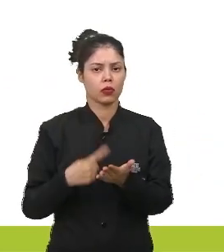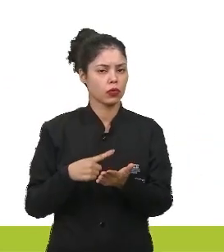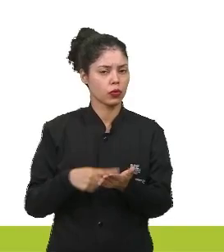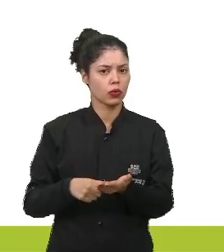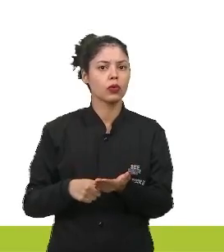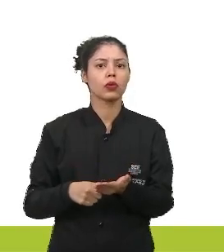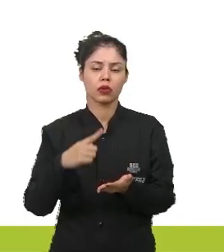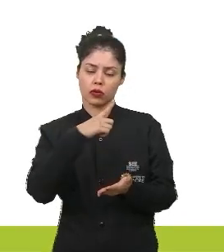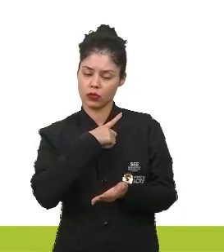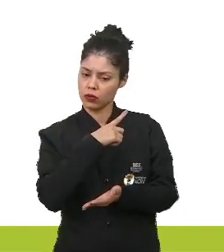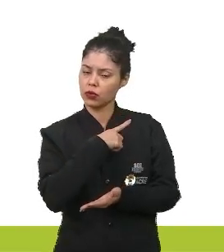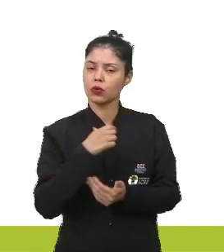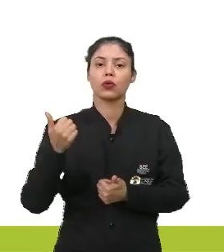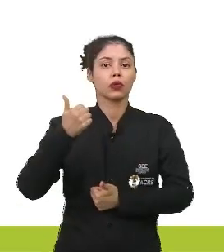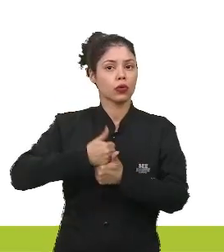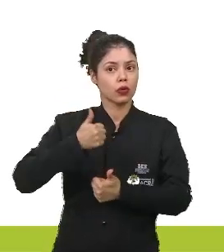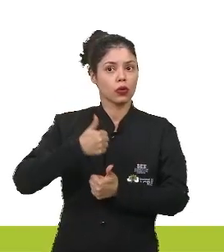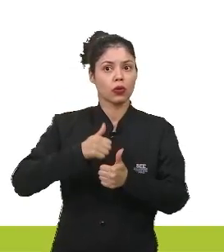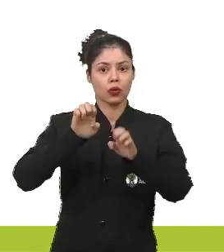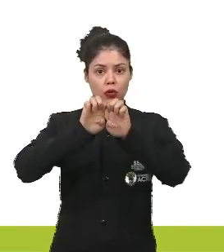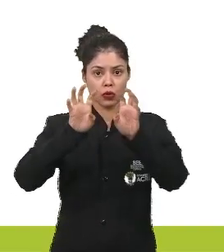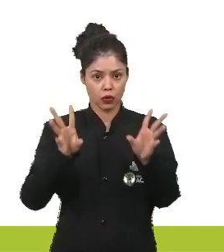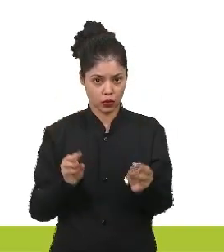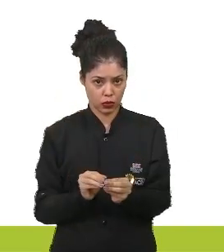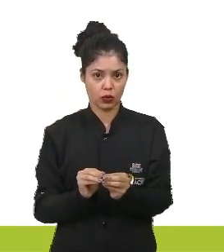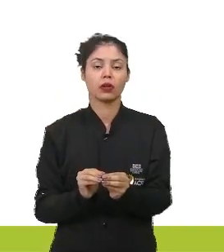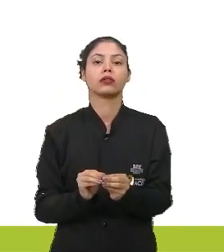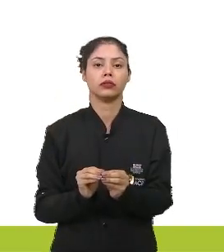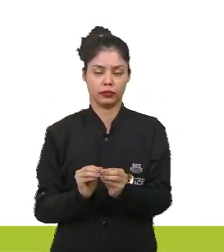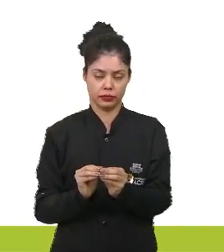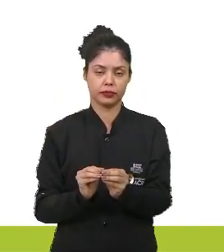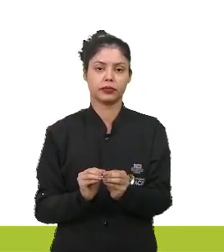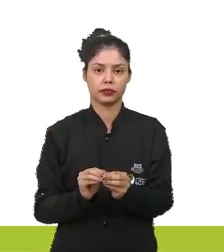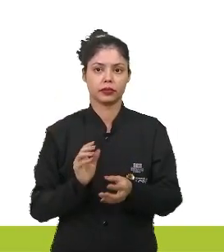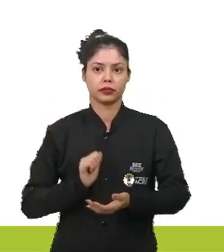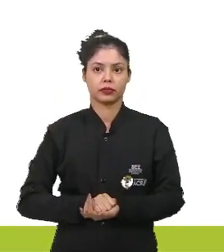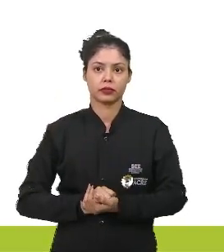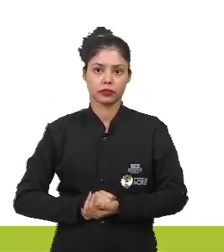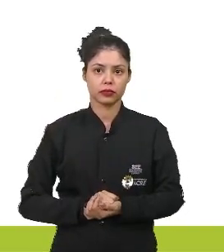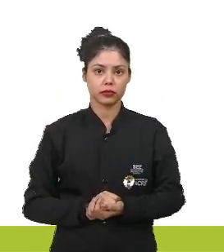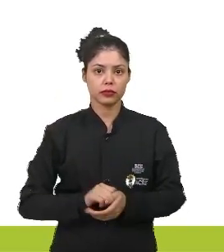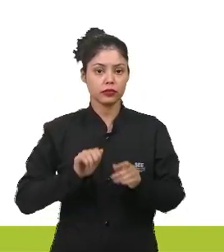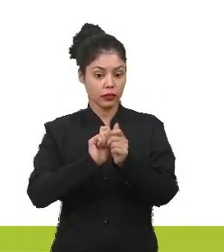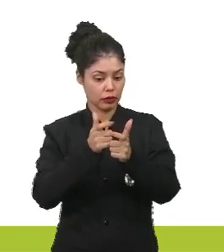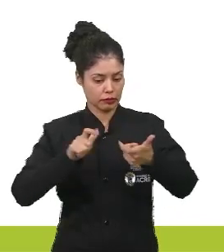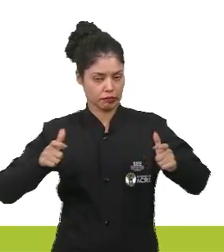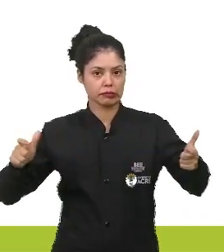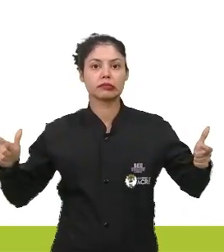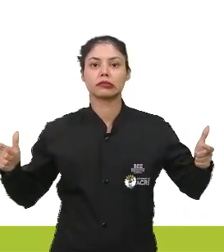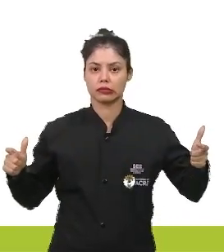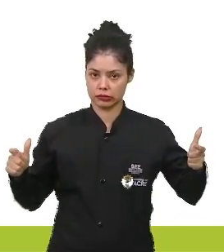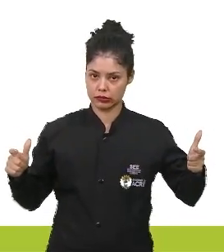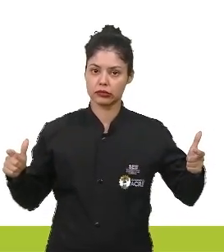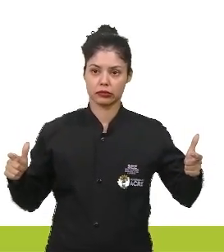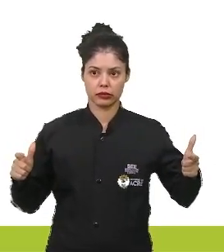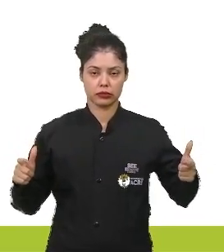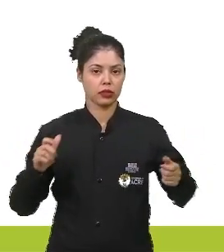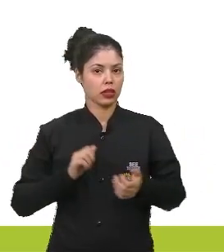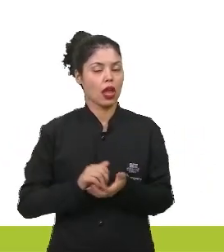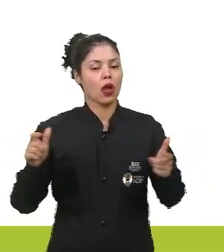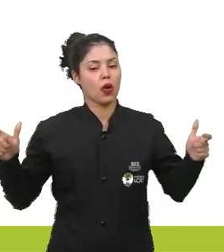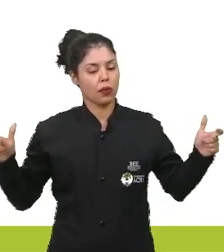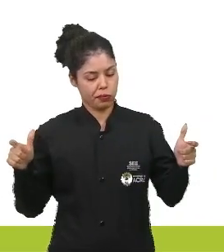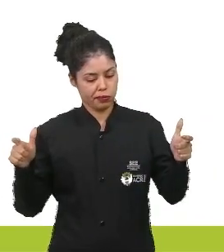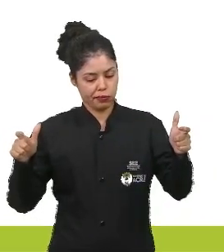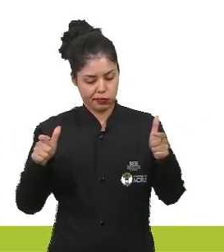da sucessão ecológica, elas começam bem grandes e elas começam a diminuir.